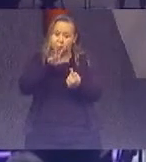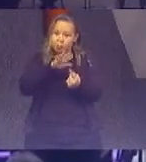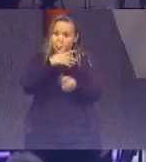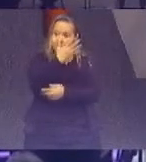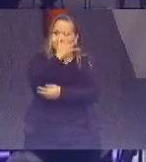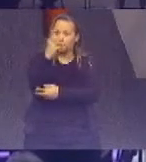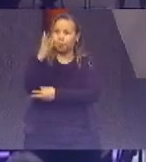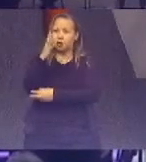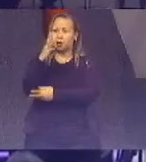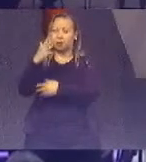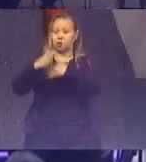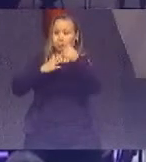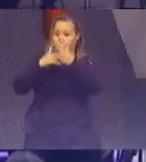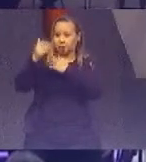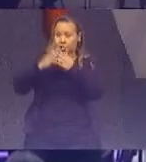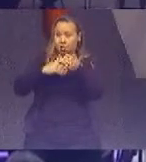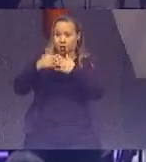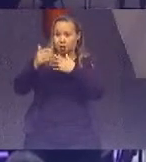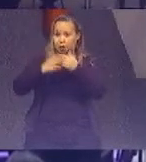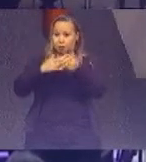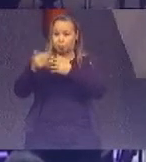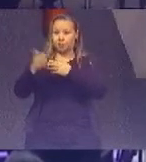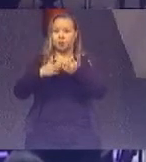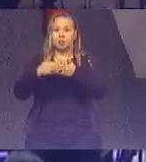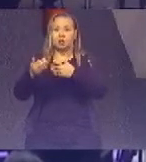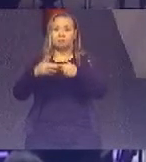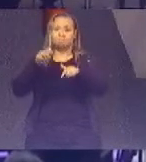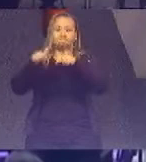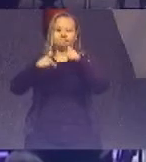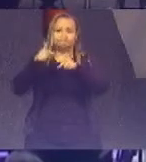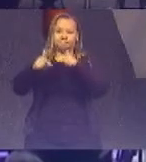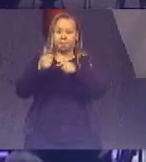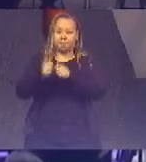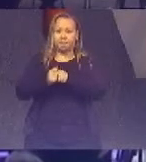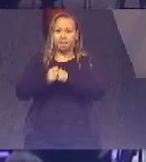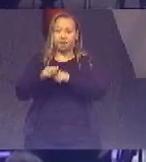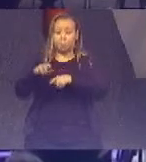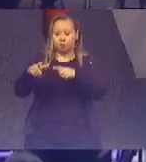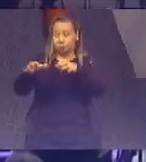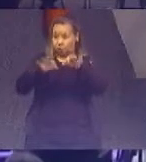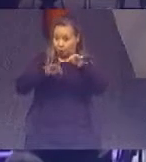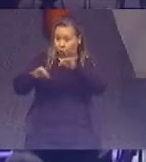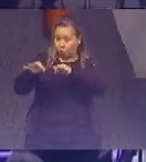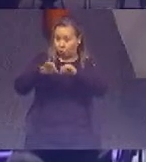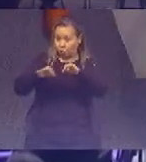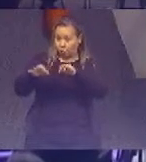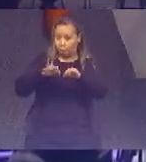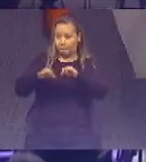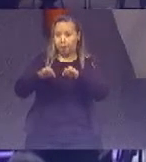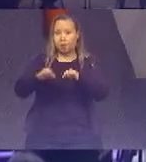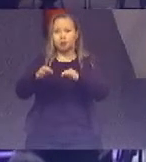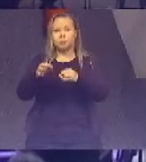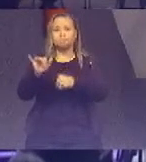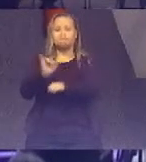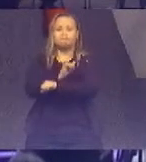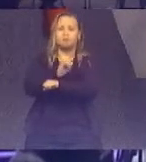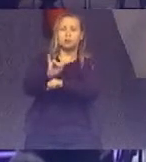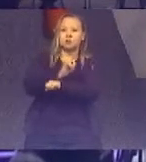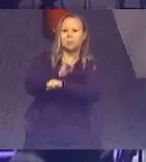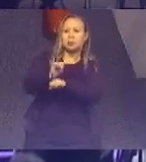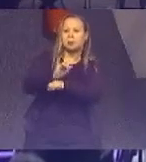decorrentes das atividades do Conselho. O plano de logística sustentável no CNJ contou com a mobilização